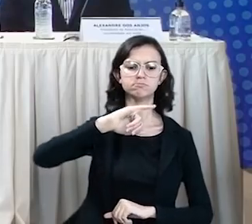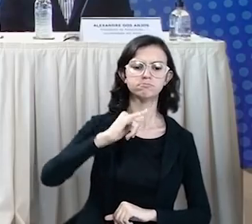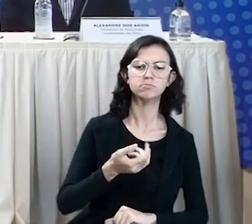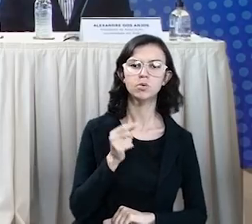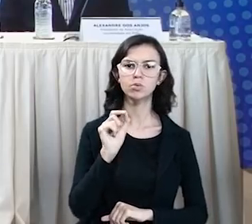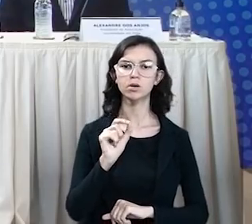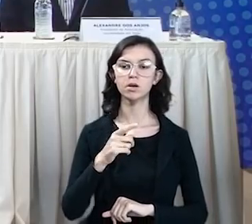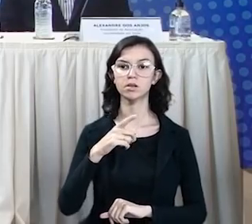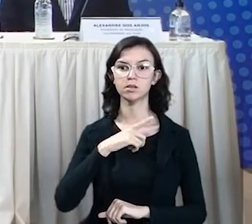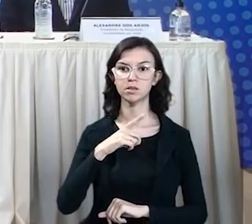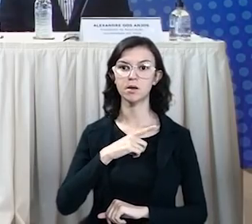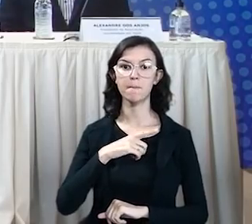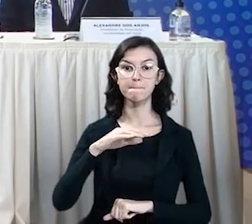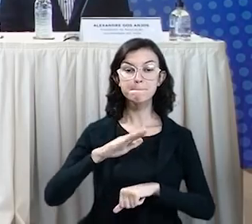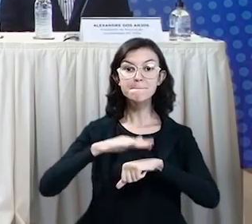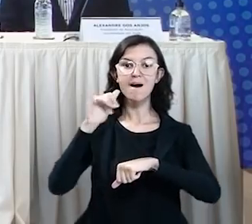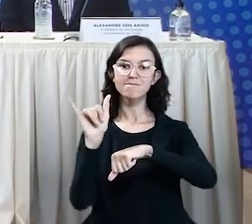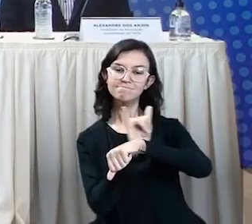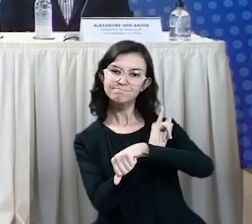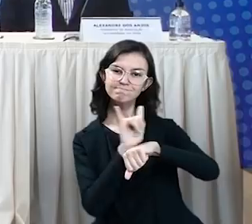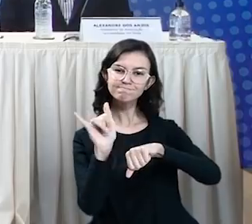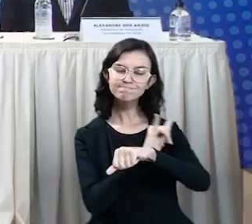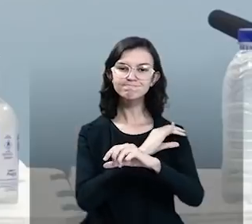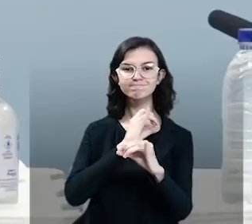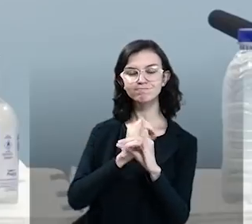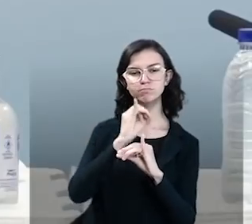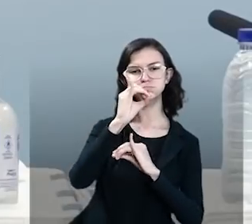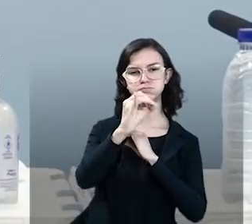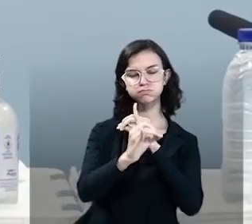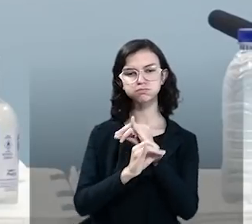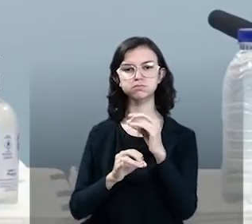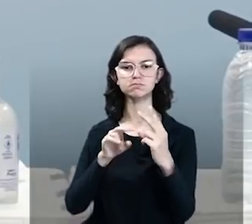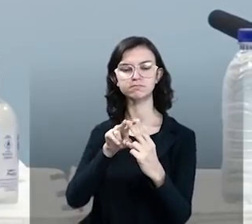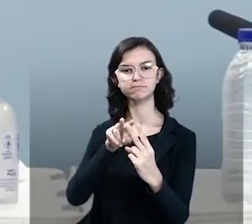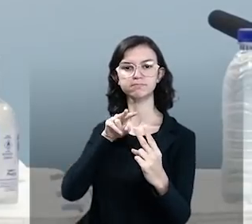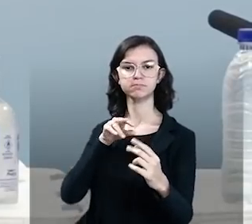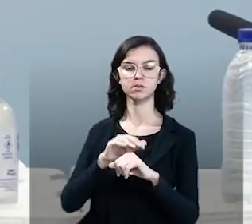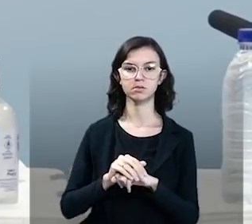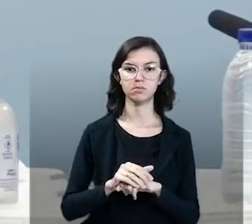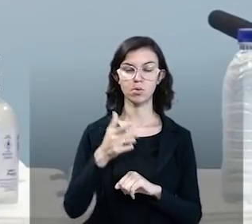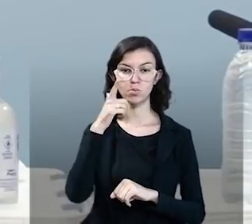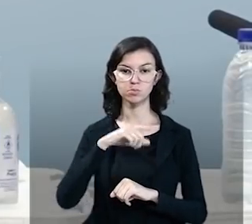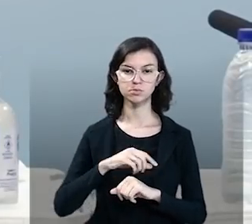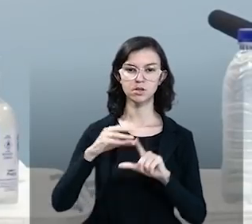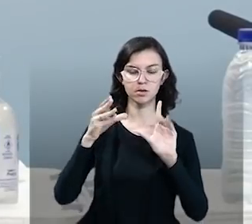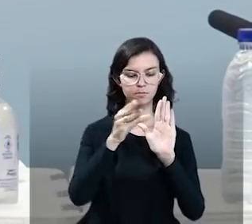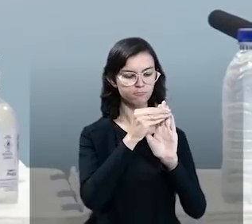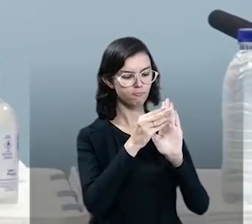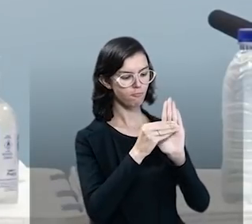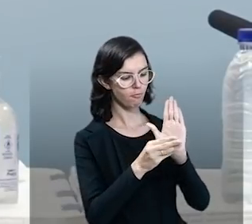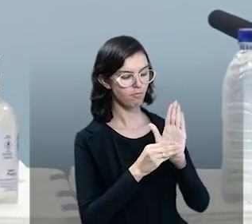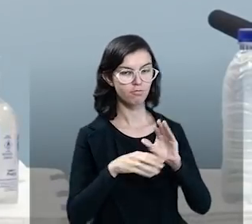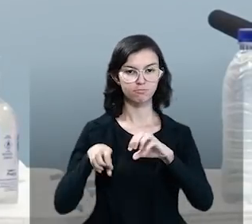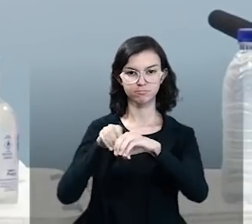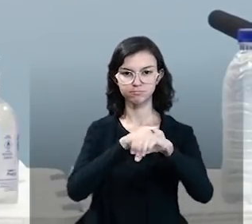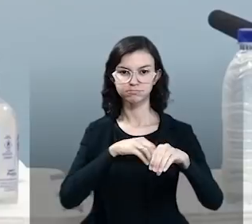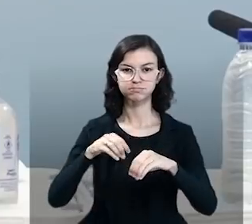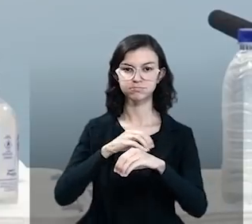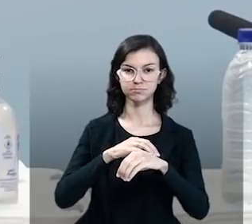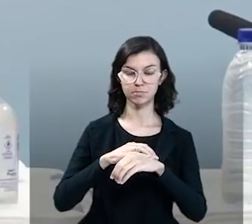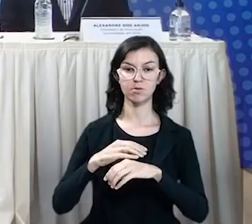contar com mais uma ferramenta digital de disponibilização de conteúdos educacionais